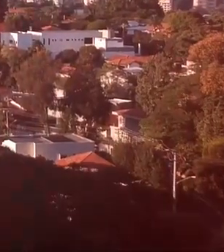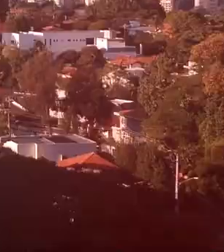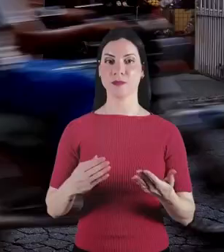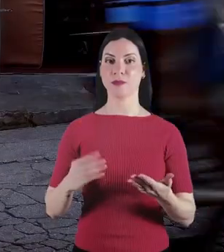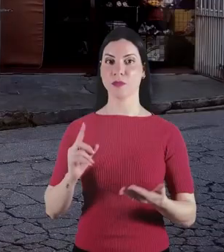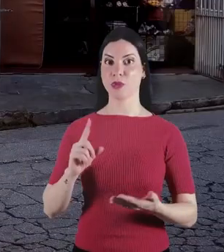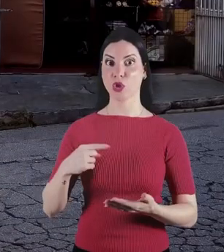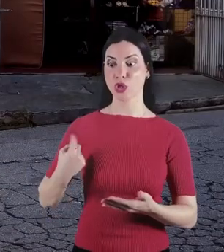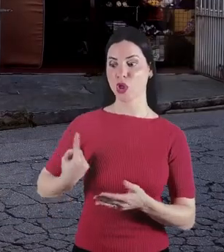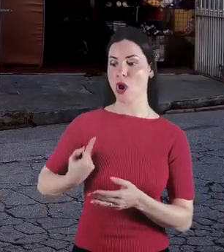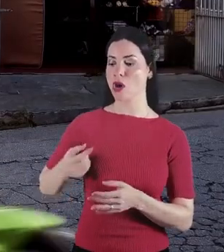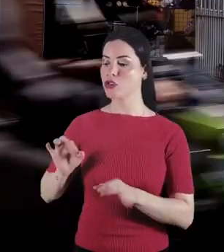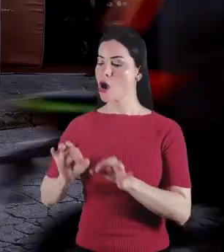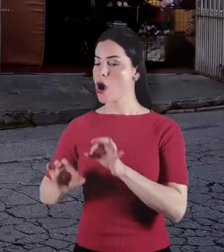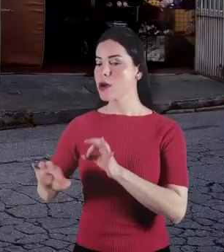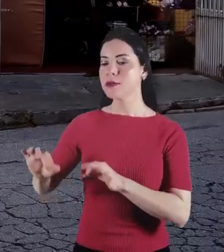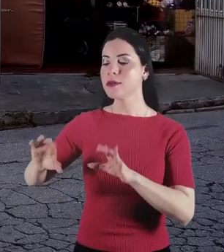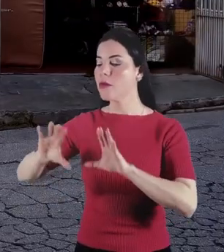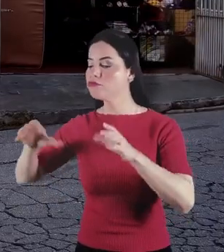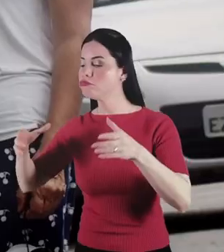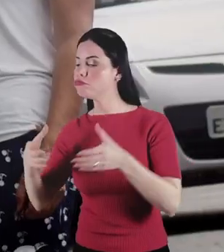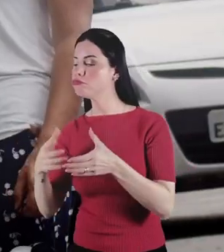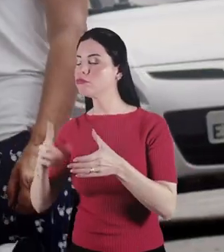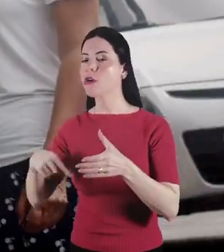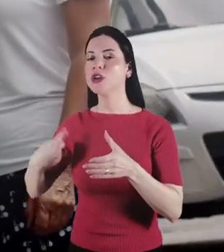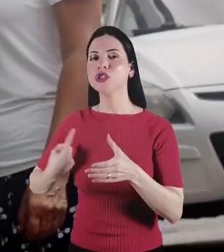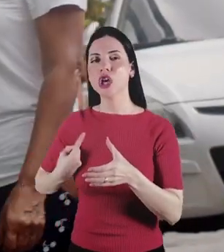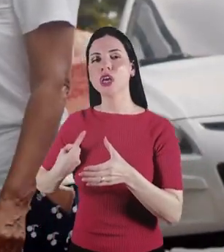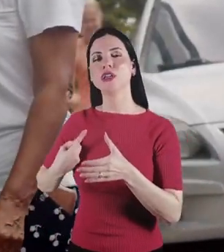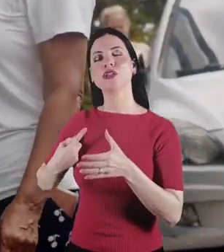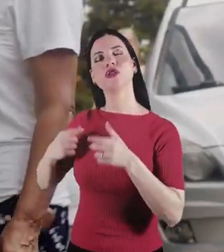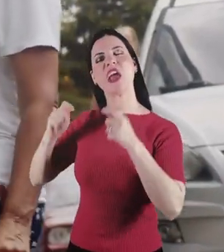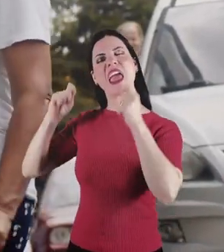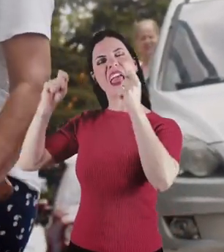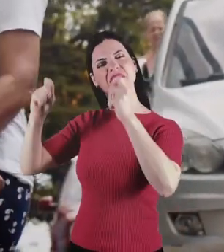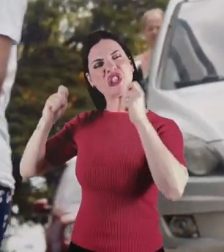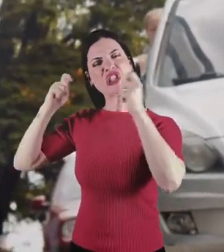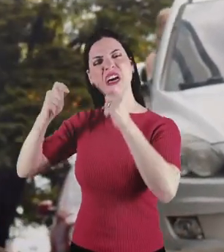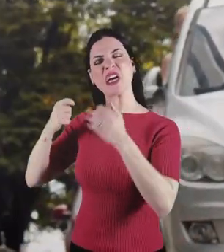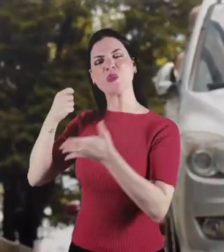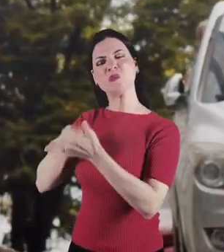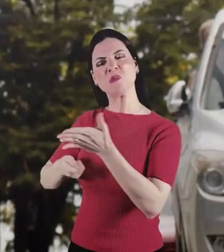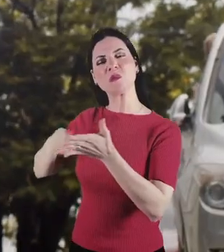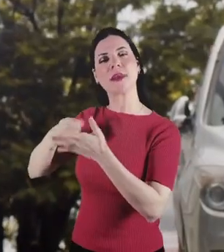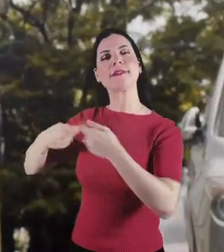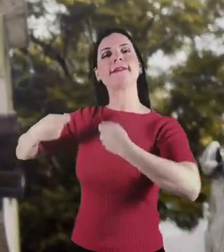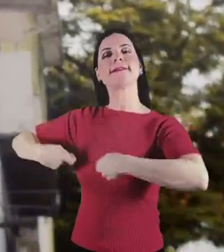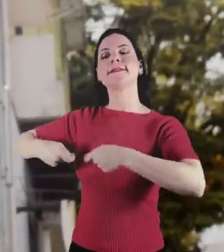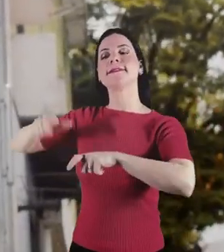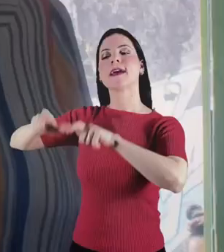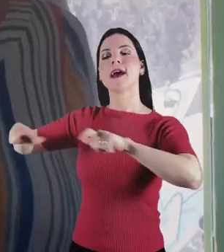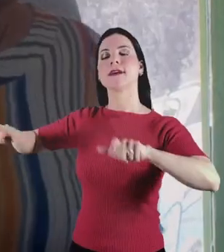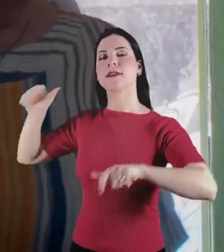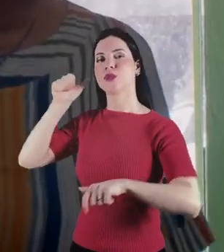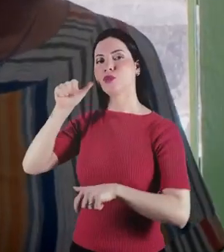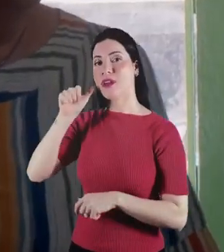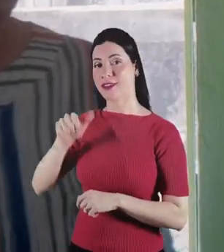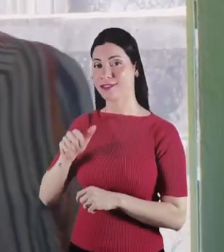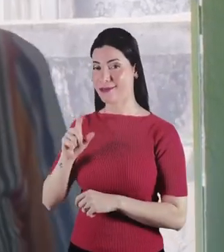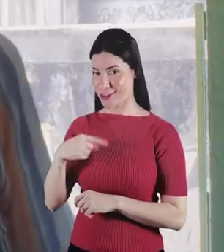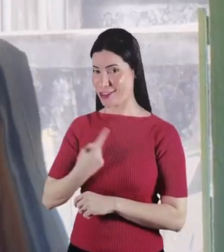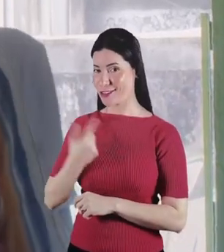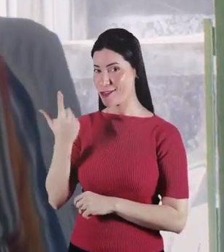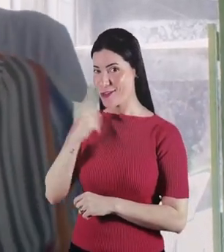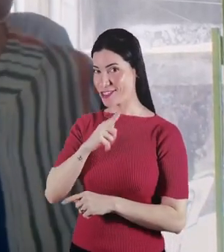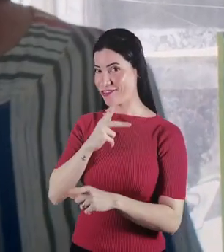Nós começamos a nos organizar reivindicando muitas necessidades das mulheres. E sabe que a